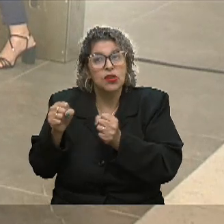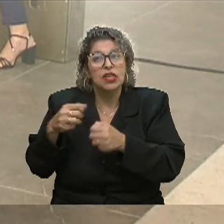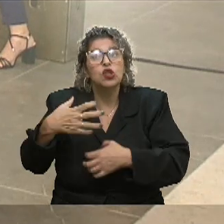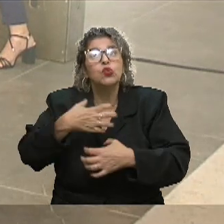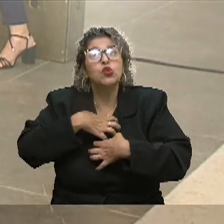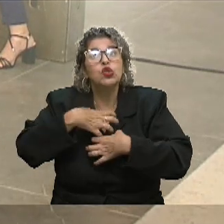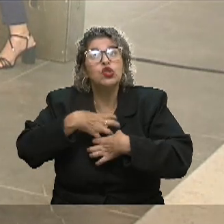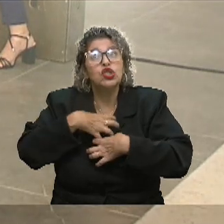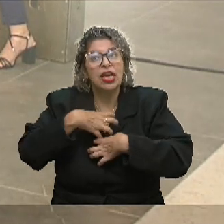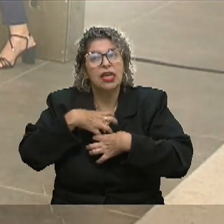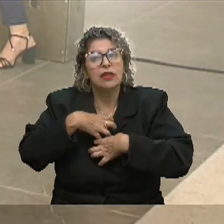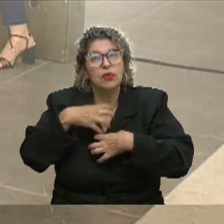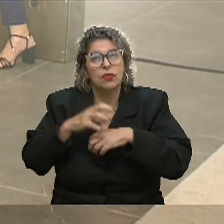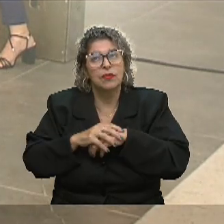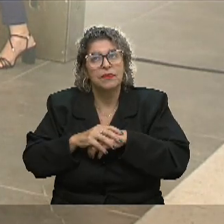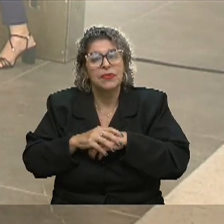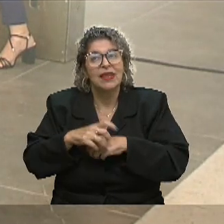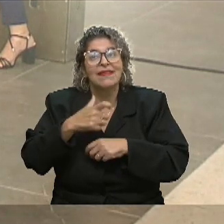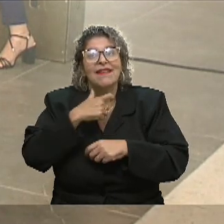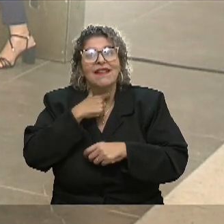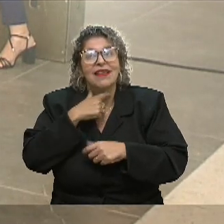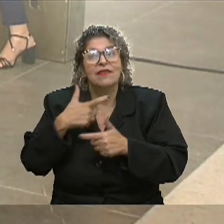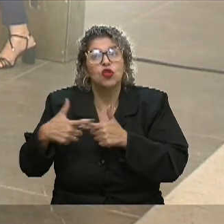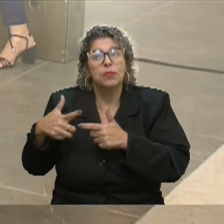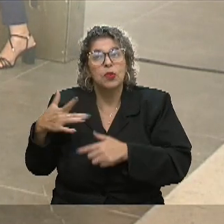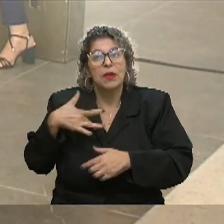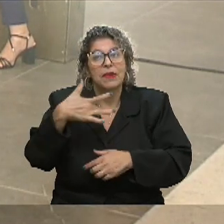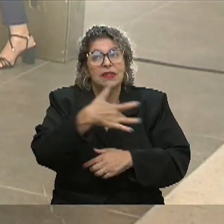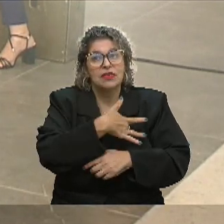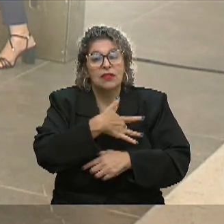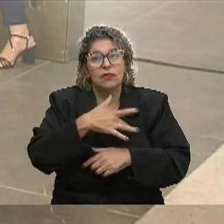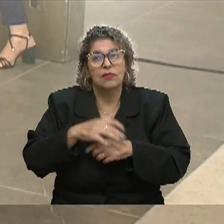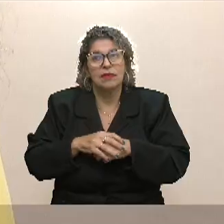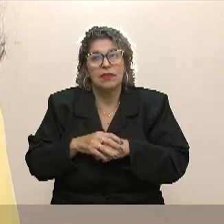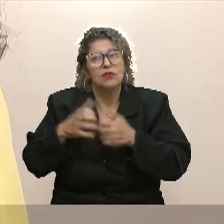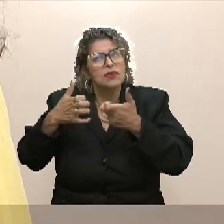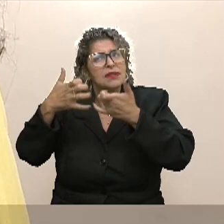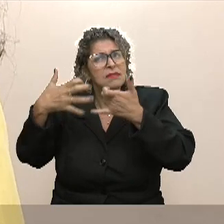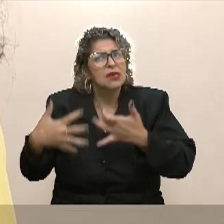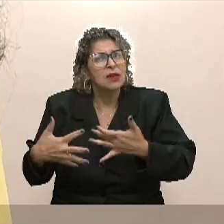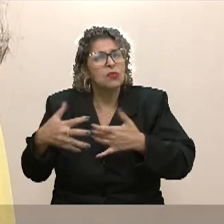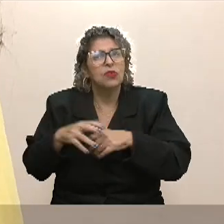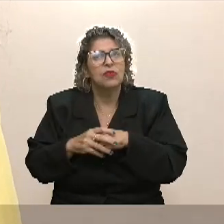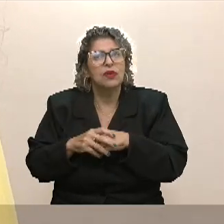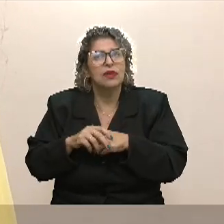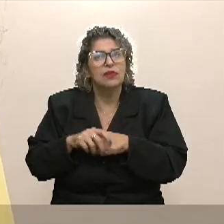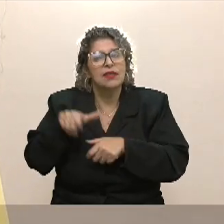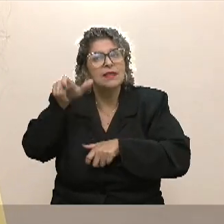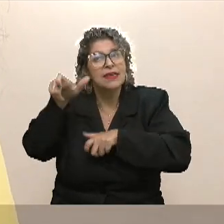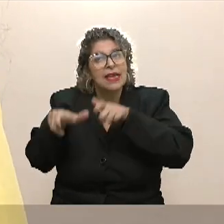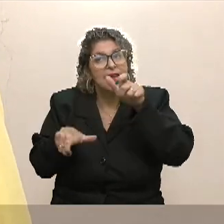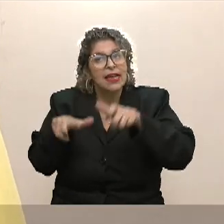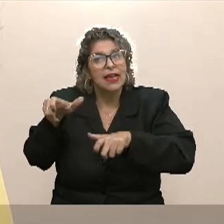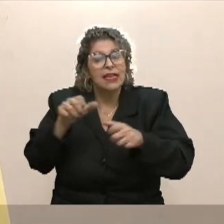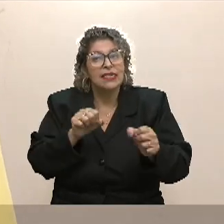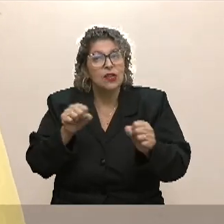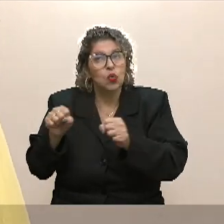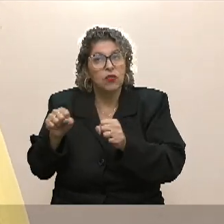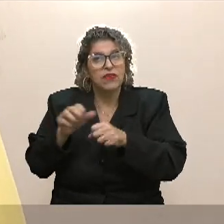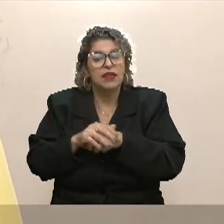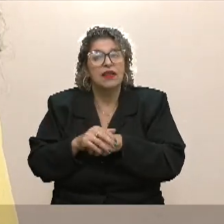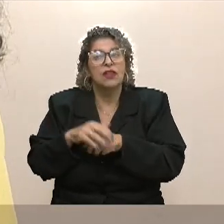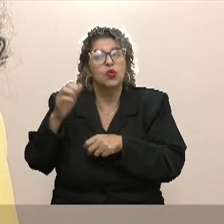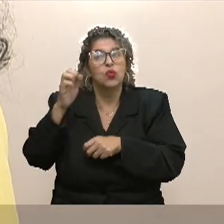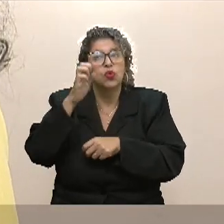forma como a questão dessa crise sanitária foi conduzida já nos diz muito também, né? Sobre aqueles que estão governando o nosso